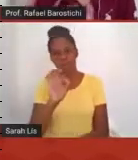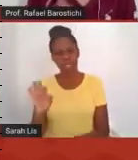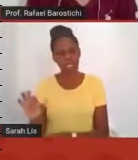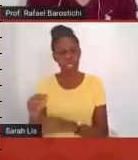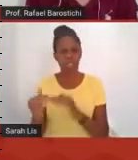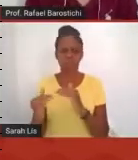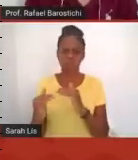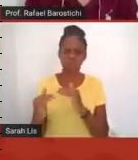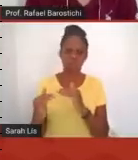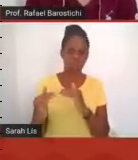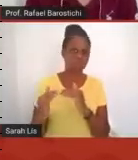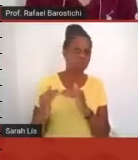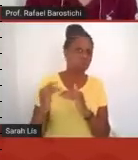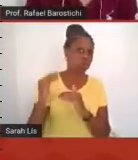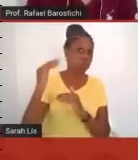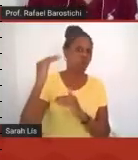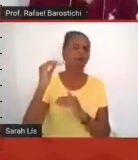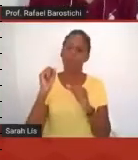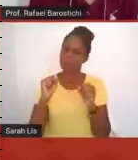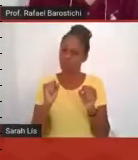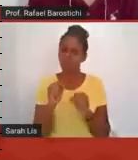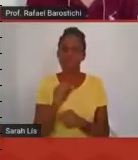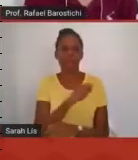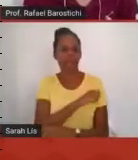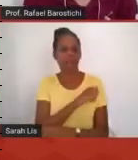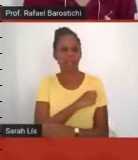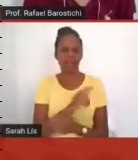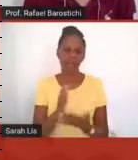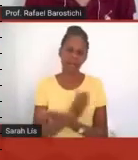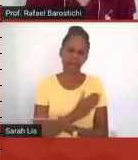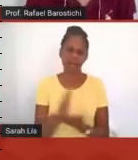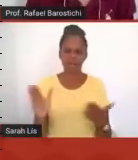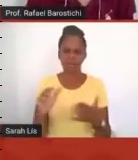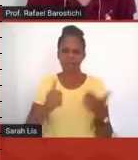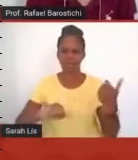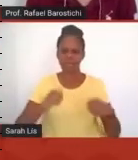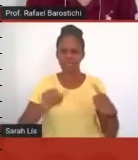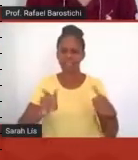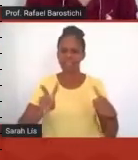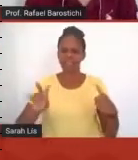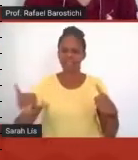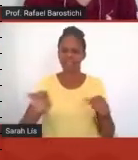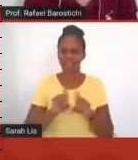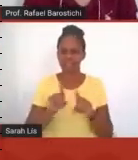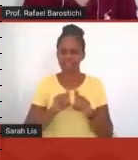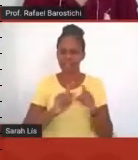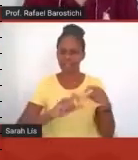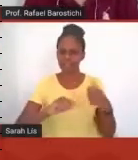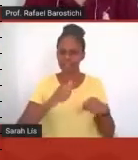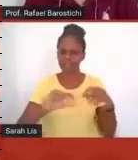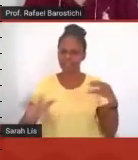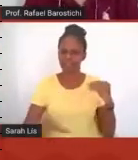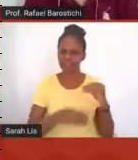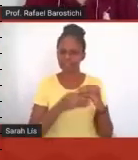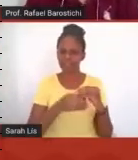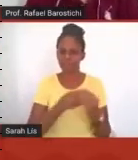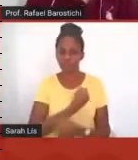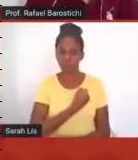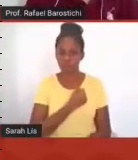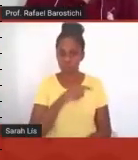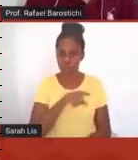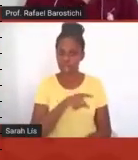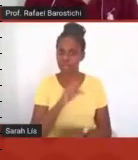aumentar, a gente ainda tem alguns alunos que vão fazer a avaliação complementar, esse número ainda pode, inclusive, aumentar.